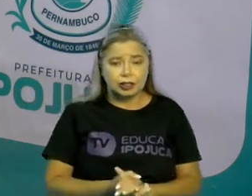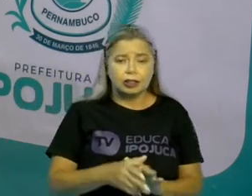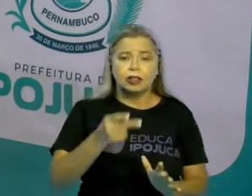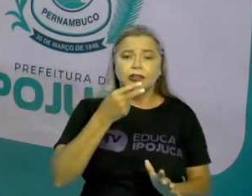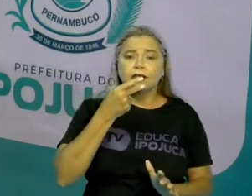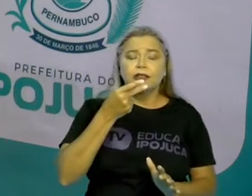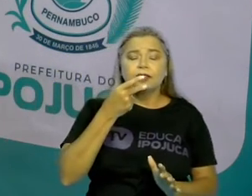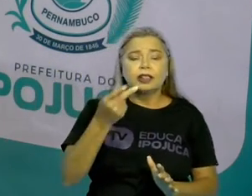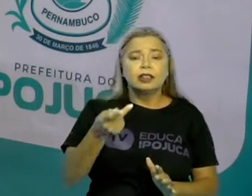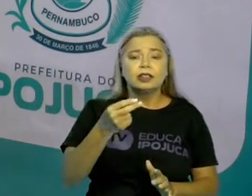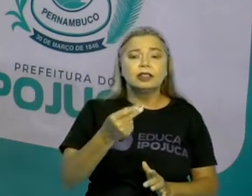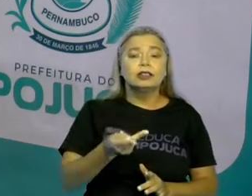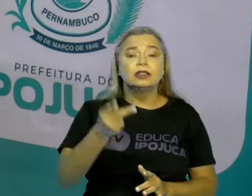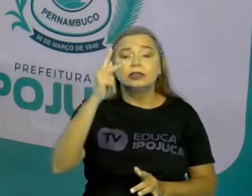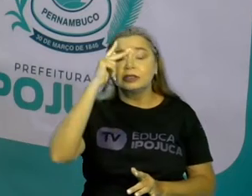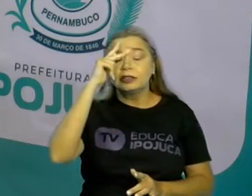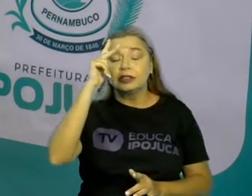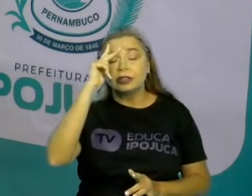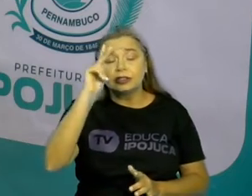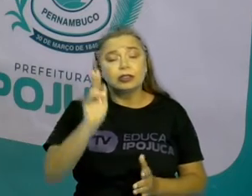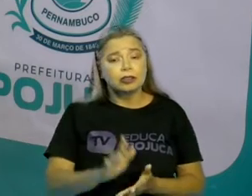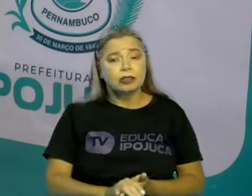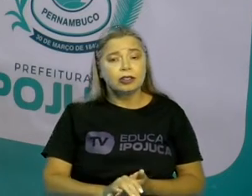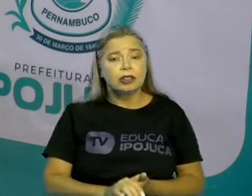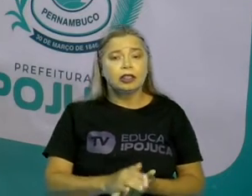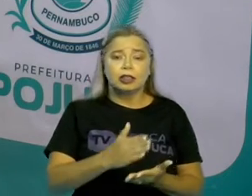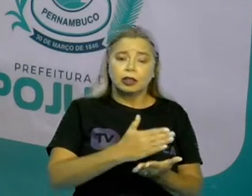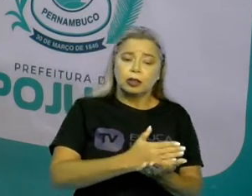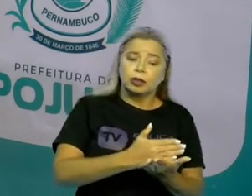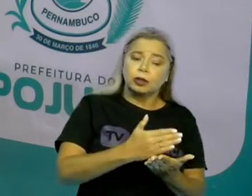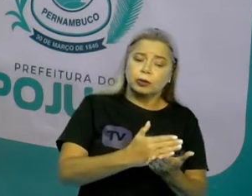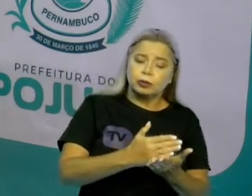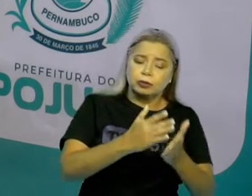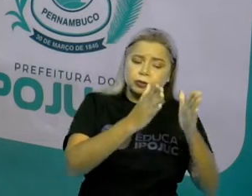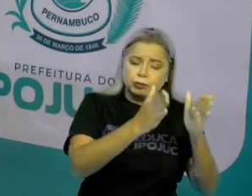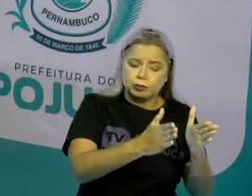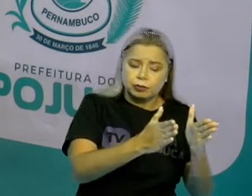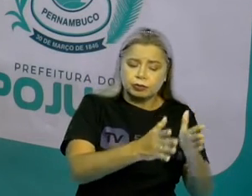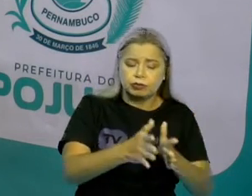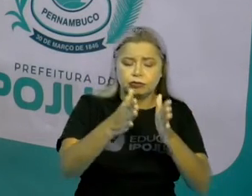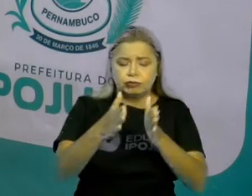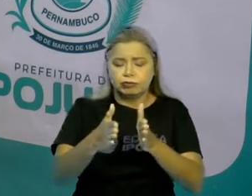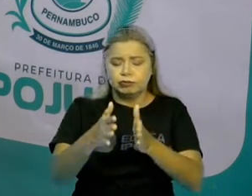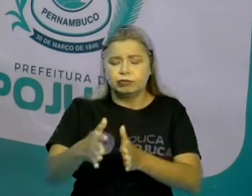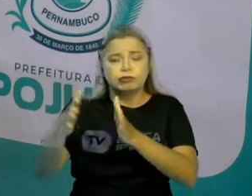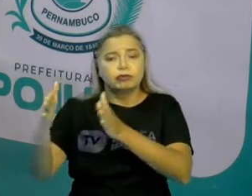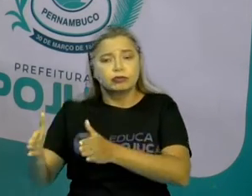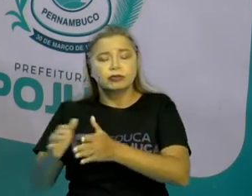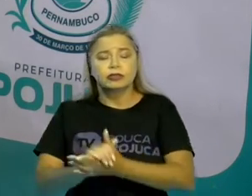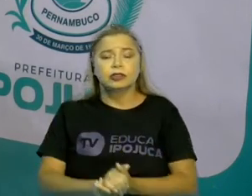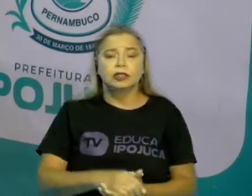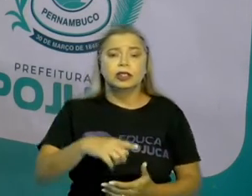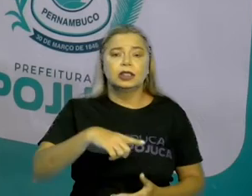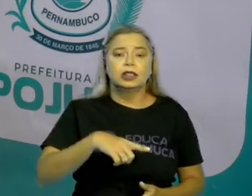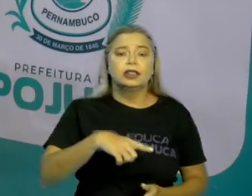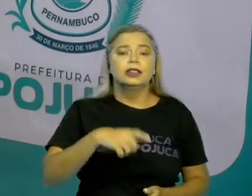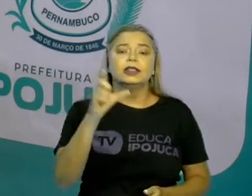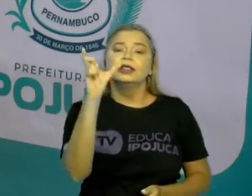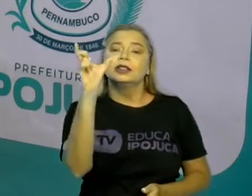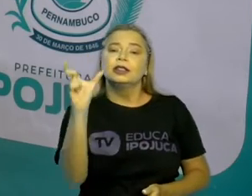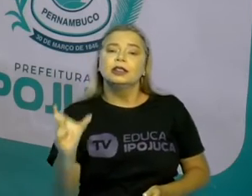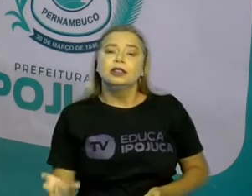livreto. Uma história que tem um início, um meio e um fim. tem as características aí do gênero